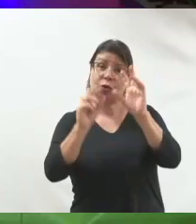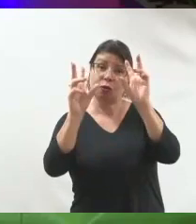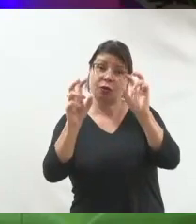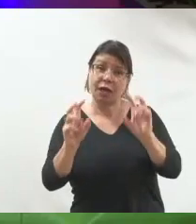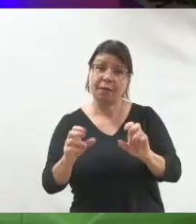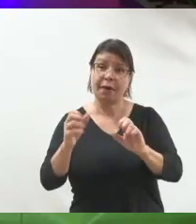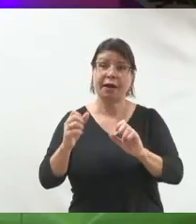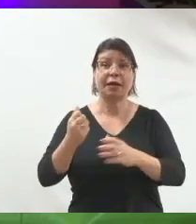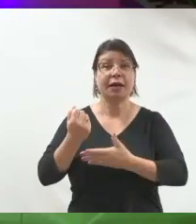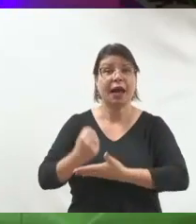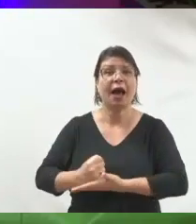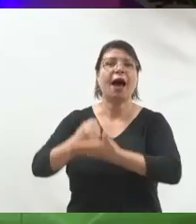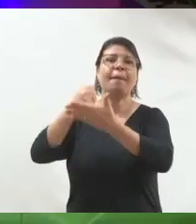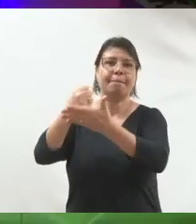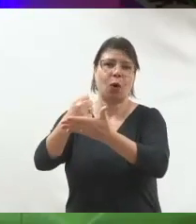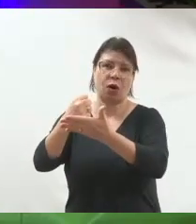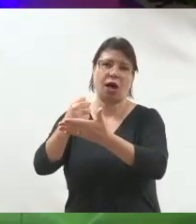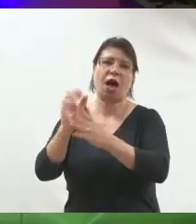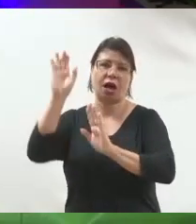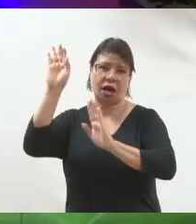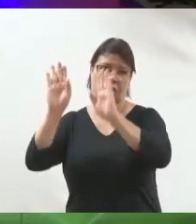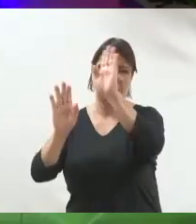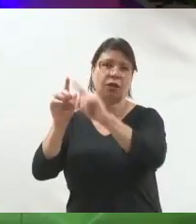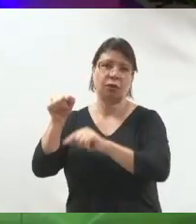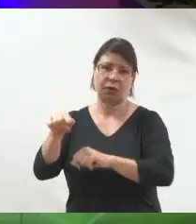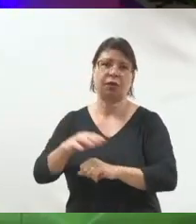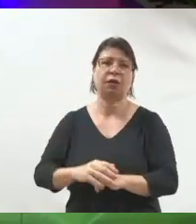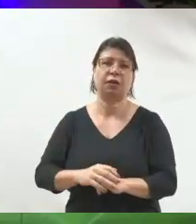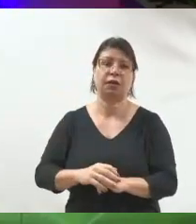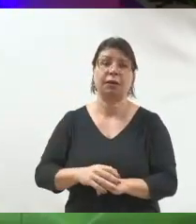Sem falar que é candidato. Sem falar.